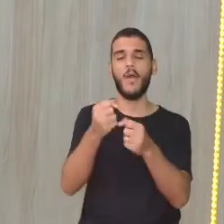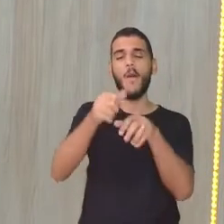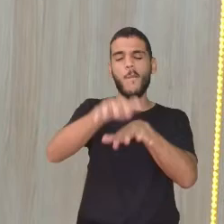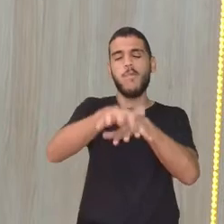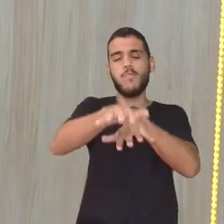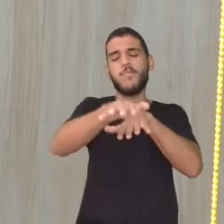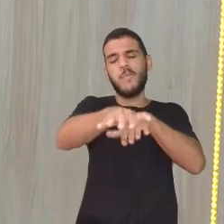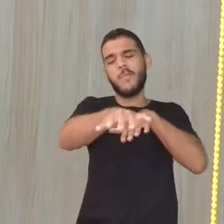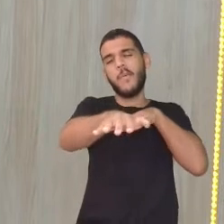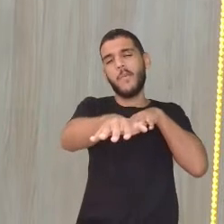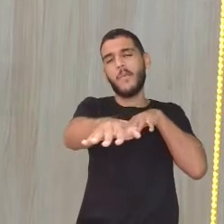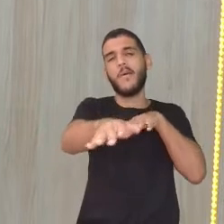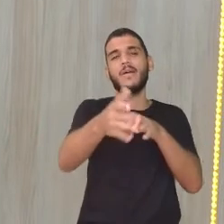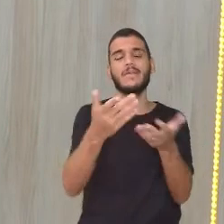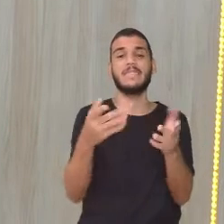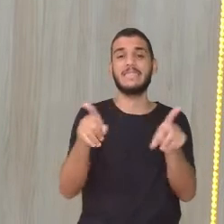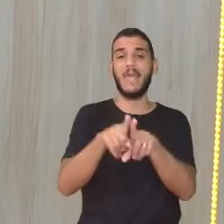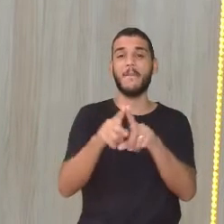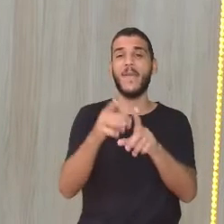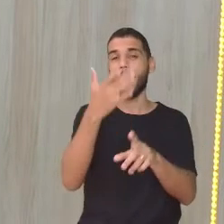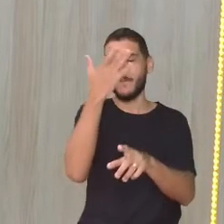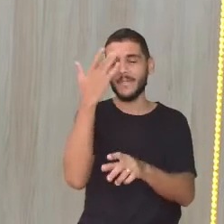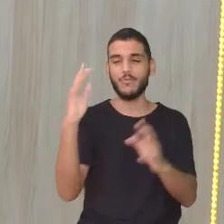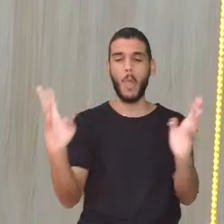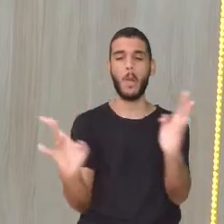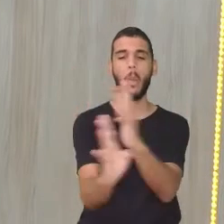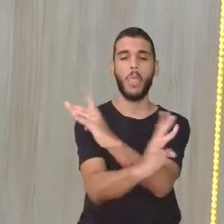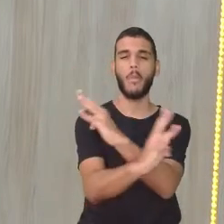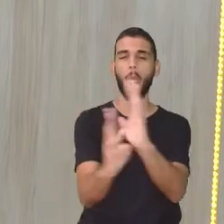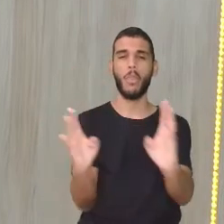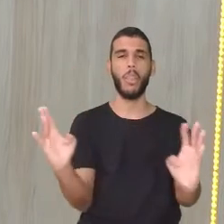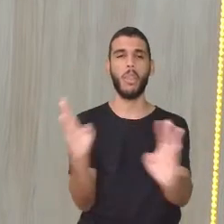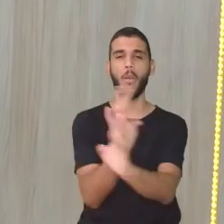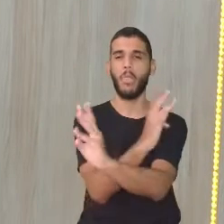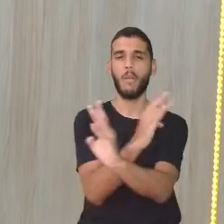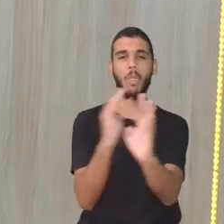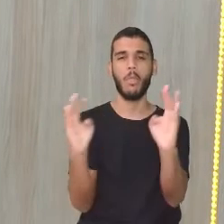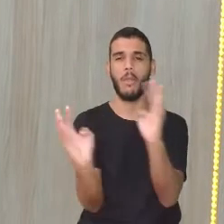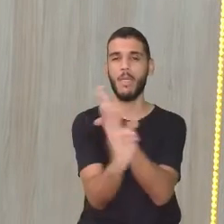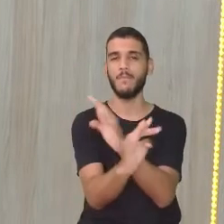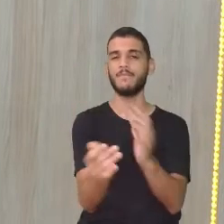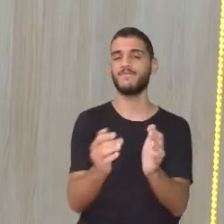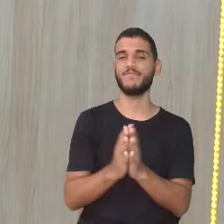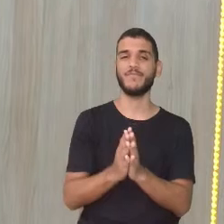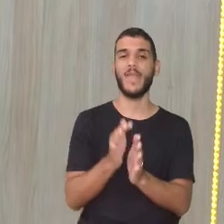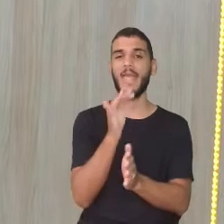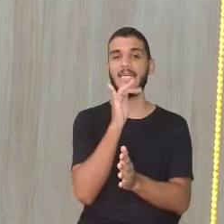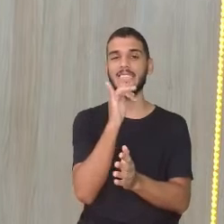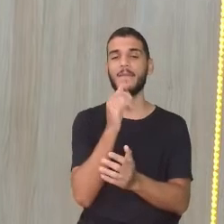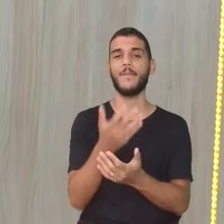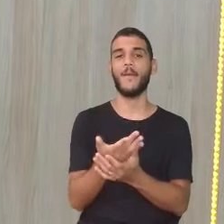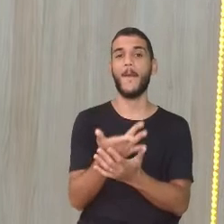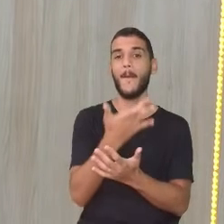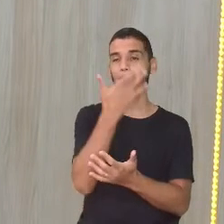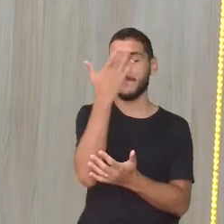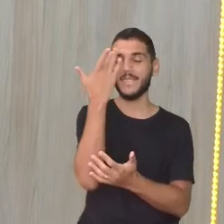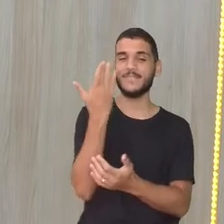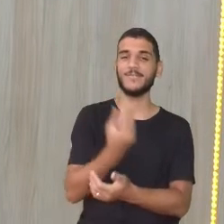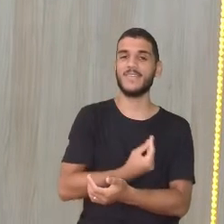caminhões, mas o trânsito de pessoas nas ruas. Tem gente que mora muito próximo a essas áreas,